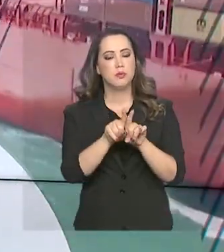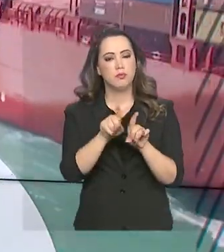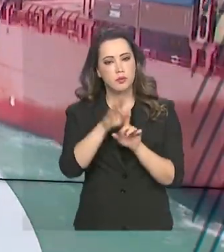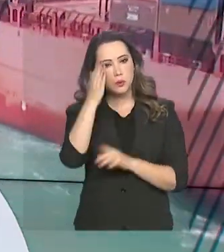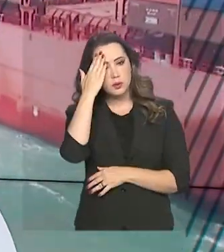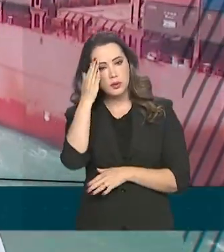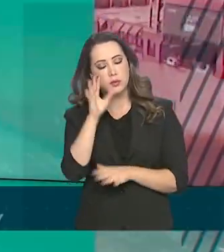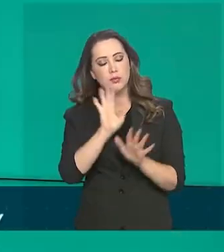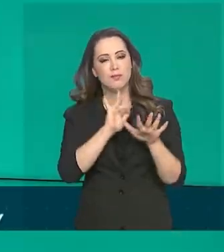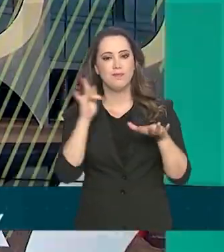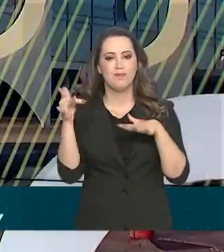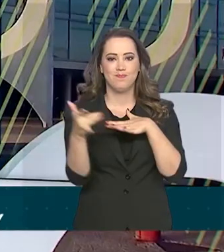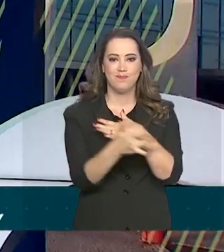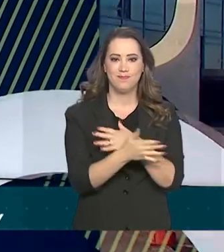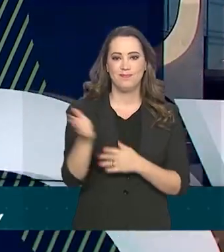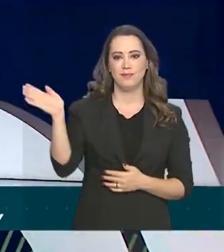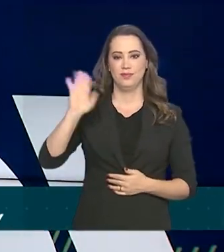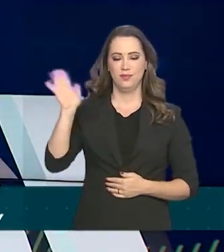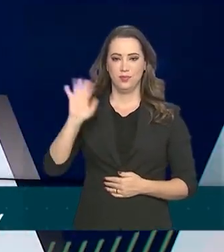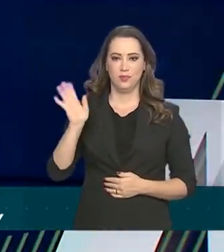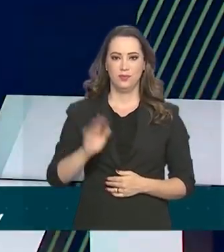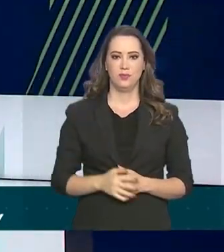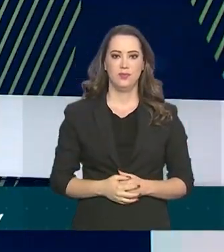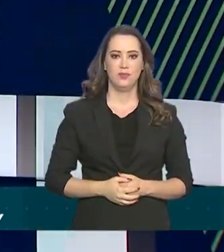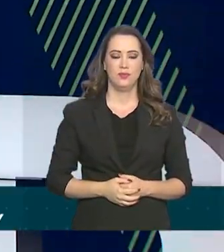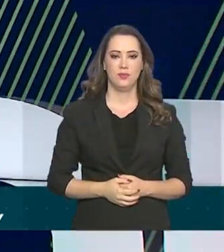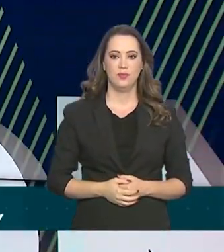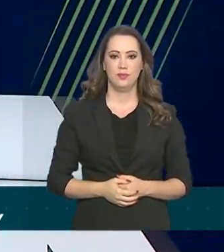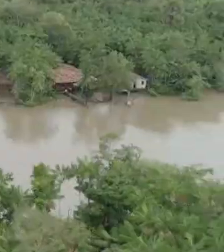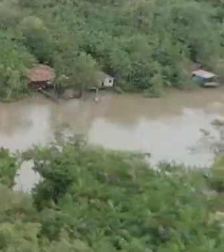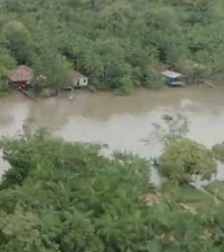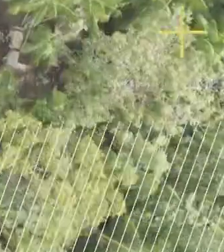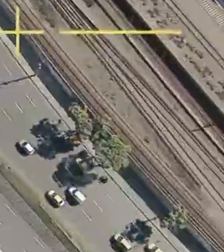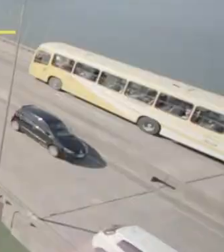bem informado nas nossas redes sociais. Até a próxima edição.